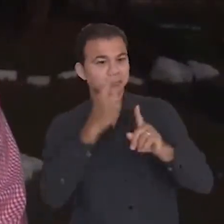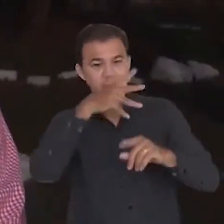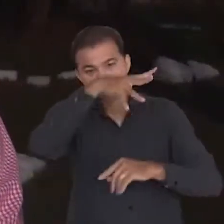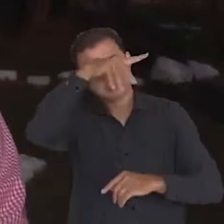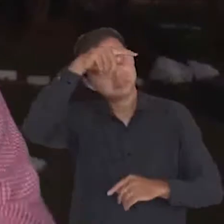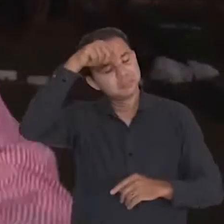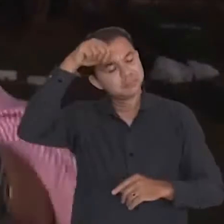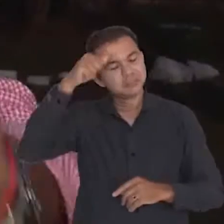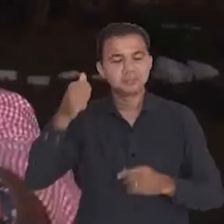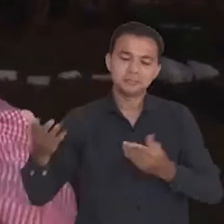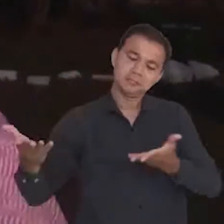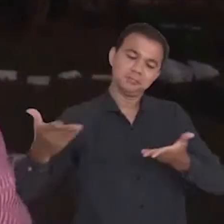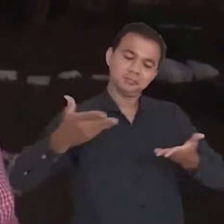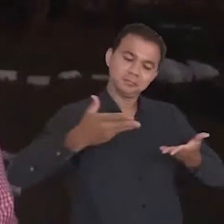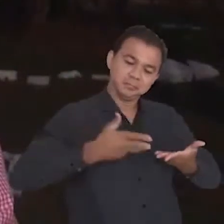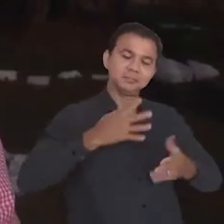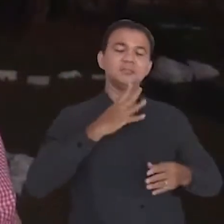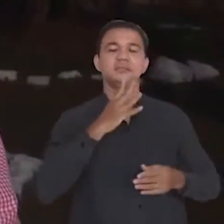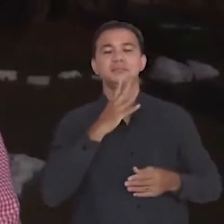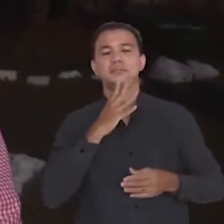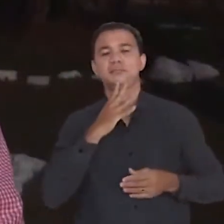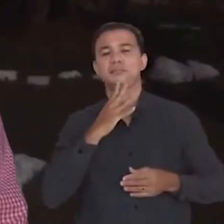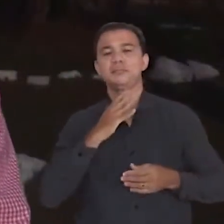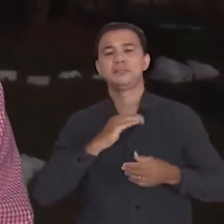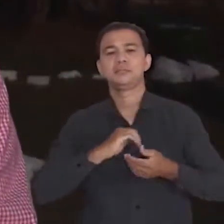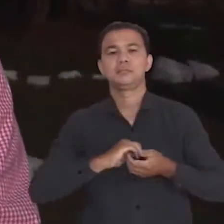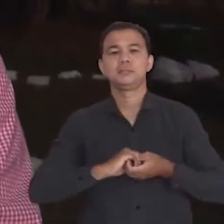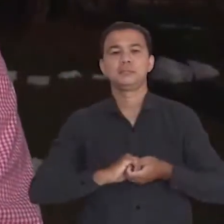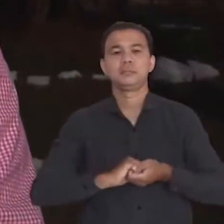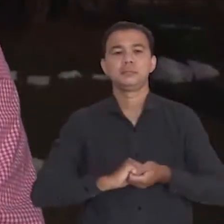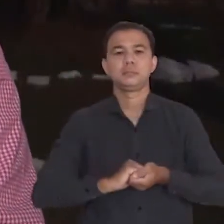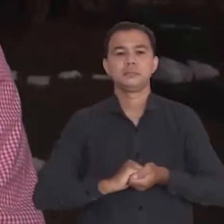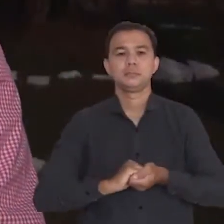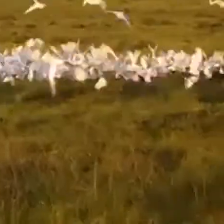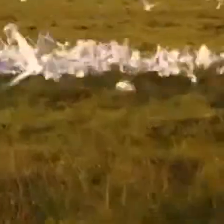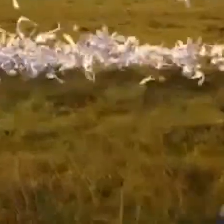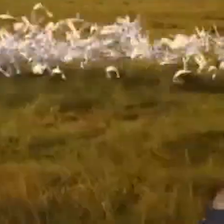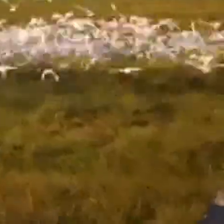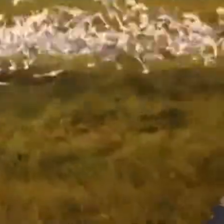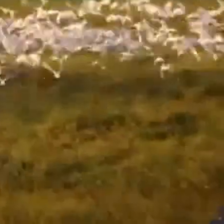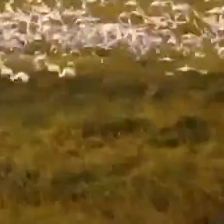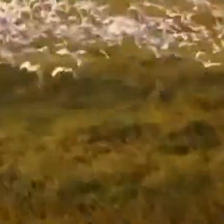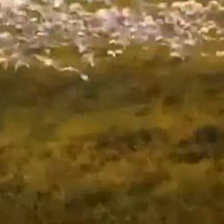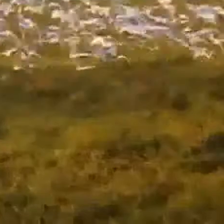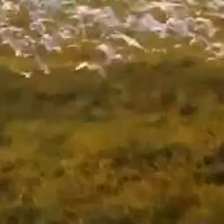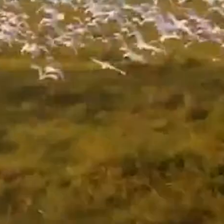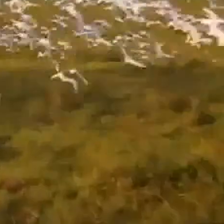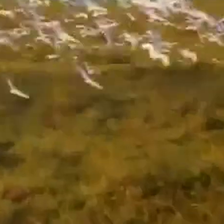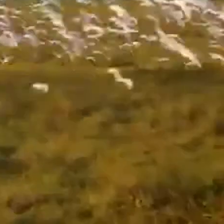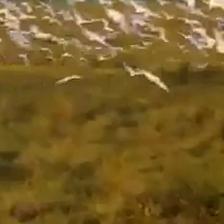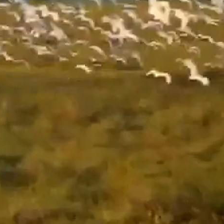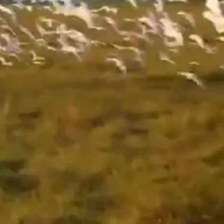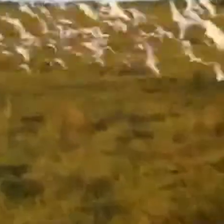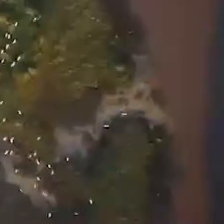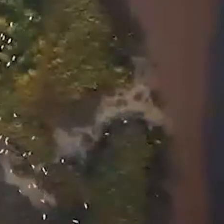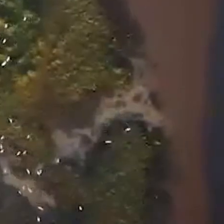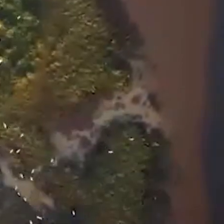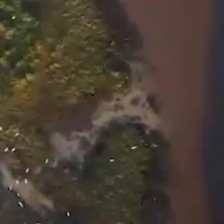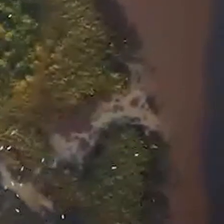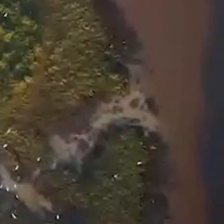Grossense não conhece. Por isso, o nosso programa Descubra Mato Grosso, venha conhecer o nosso Mato Grosso. Descubra